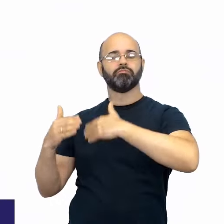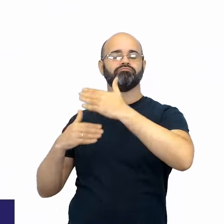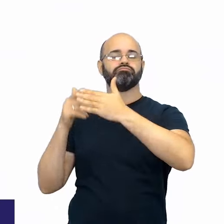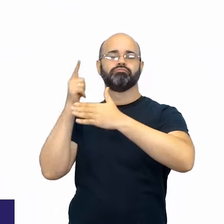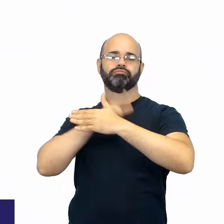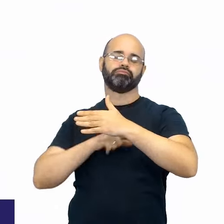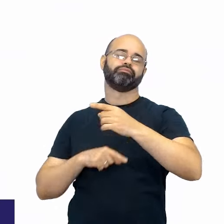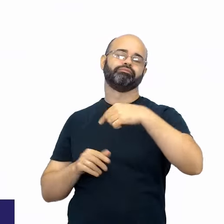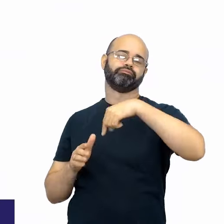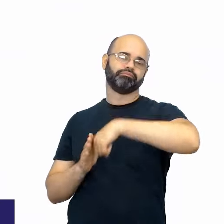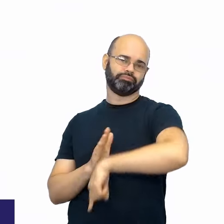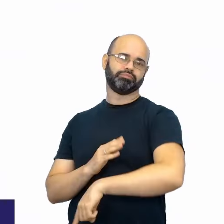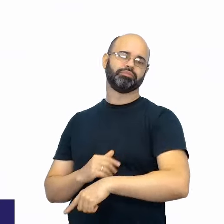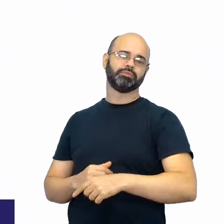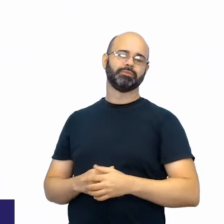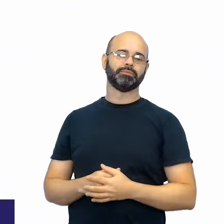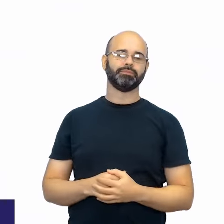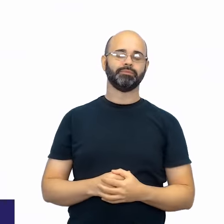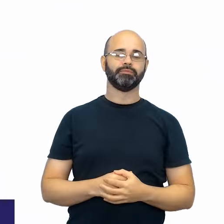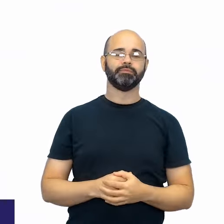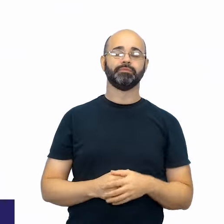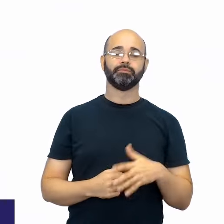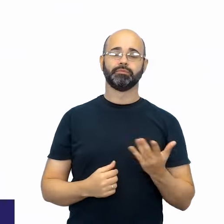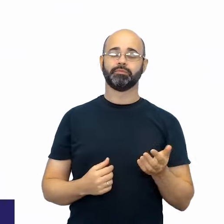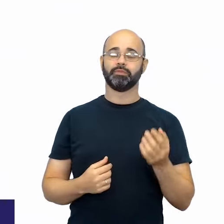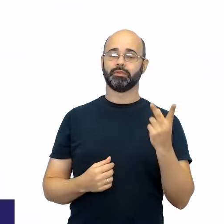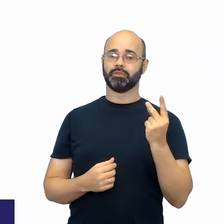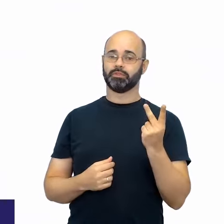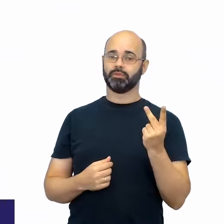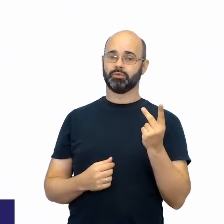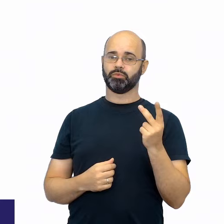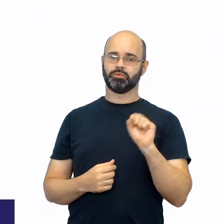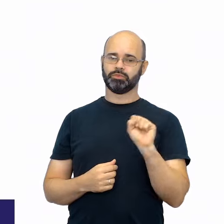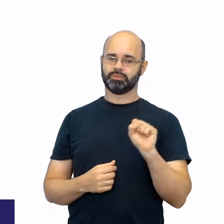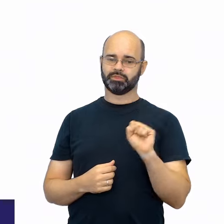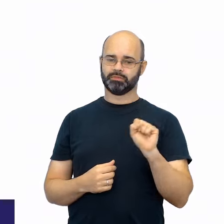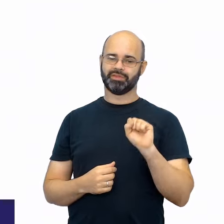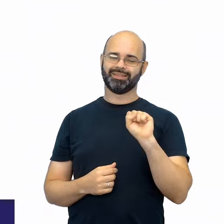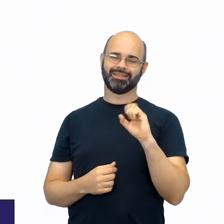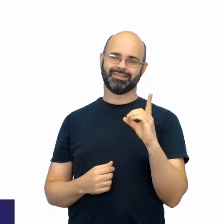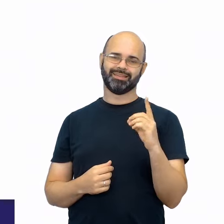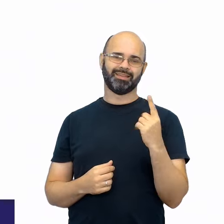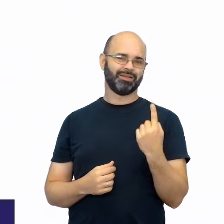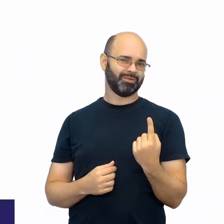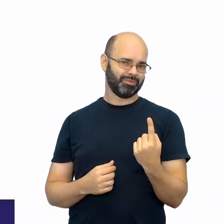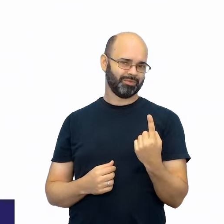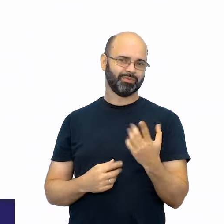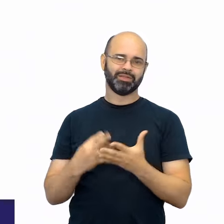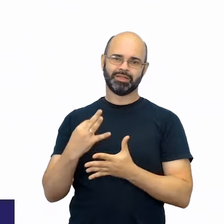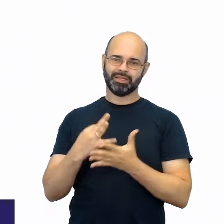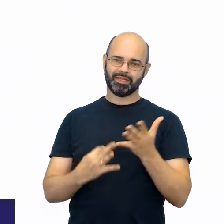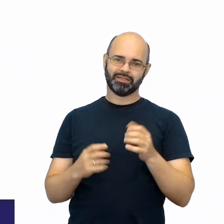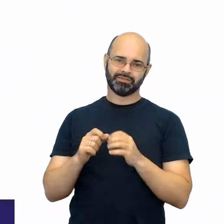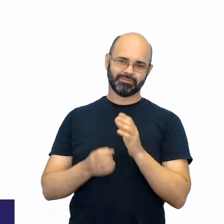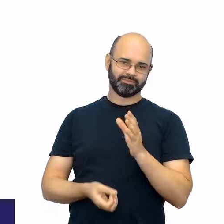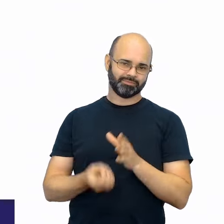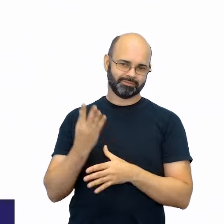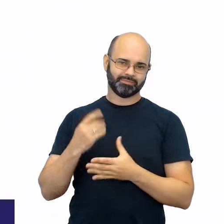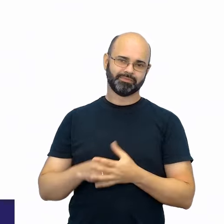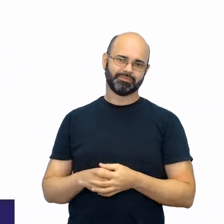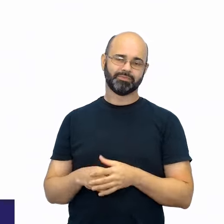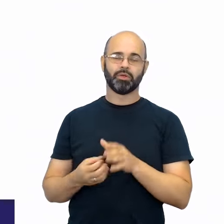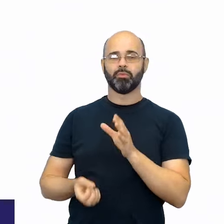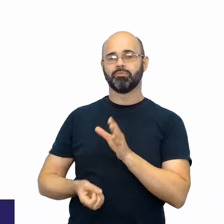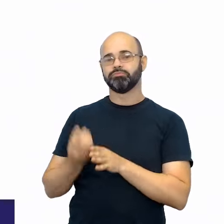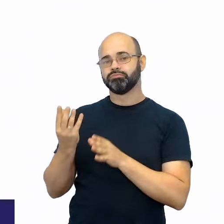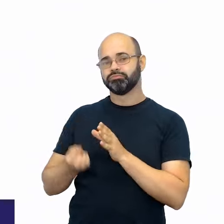semestre, nós já exploramos, na SD 1, a produção de textos, modalidades de